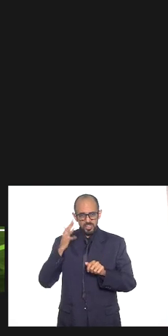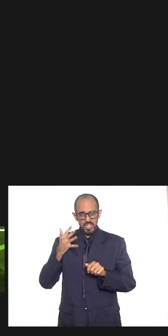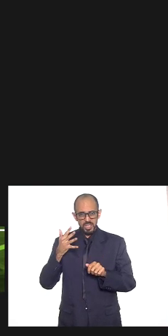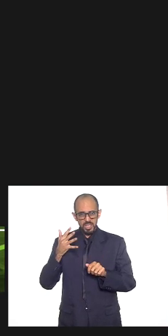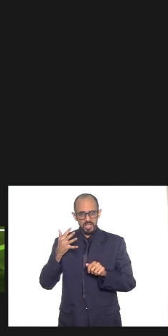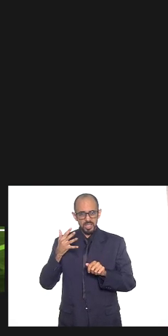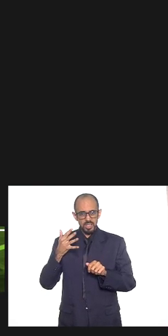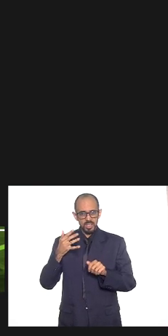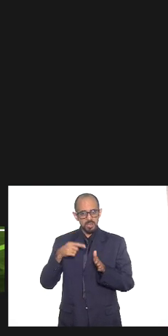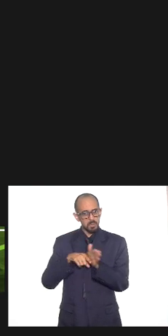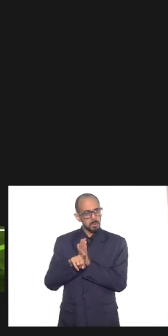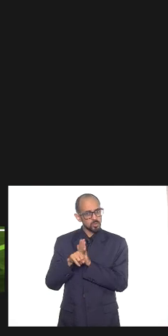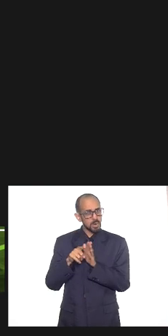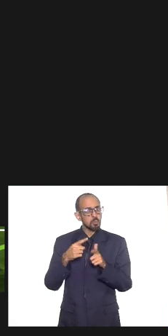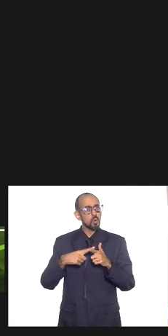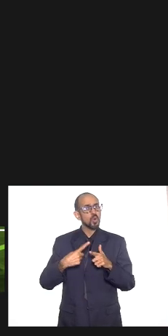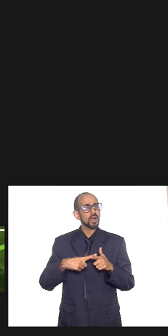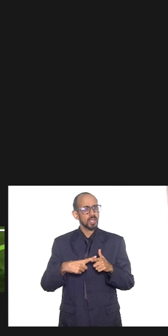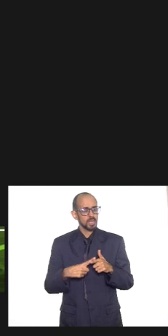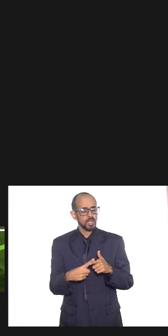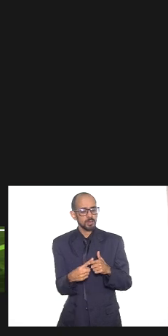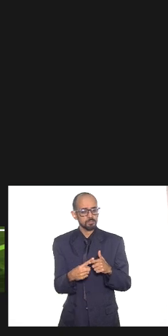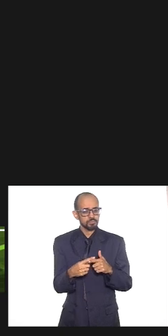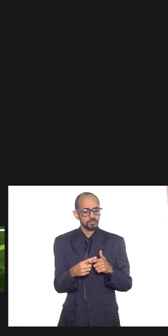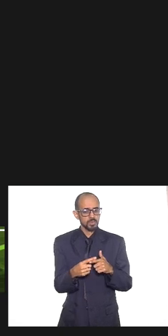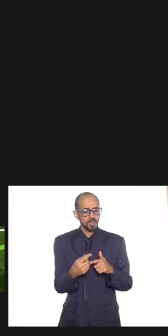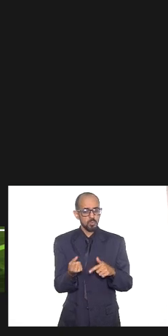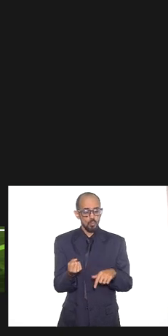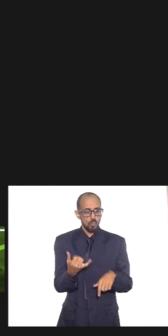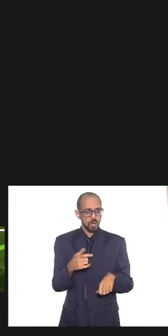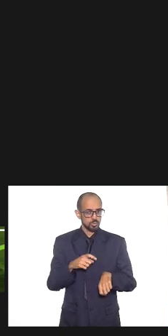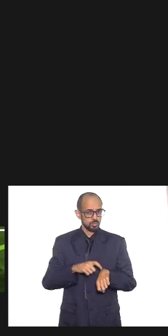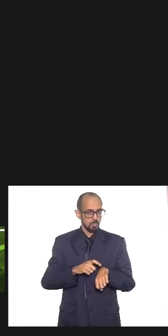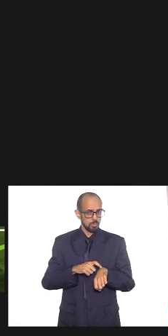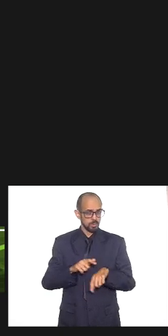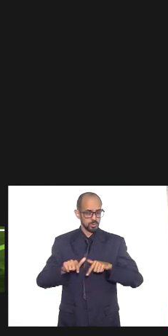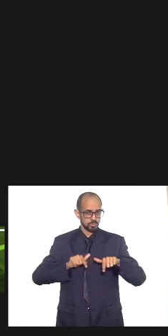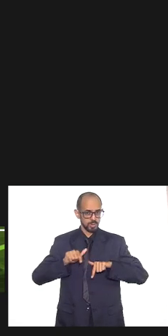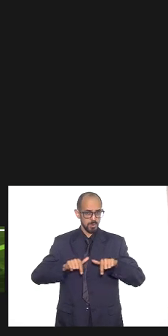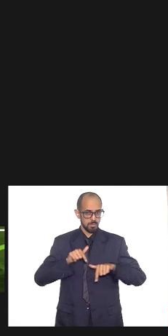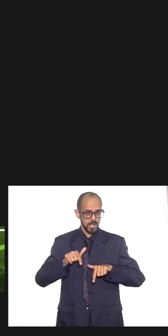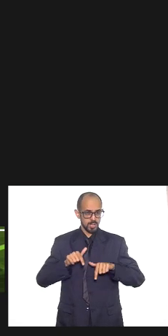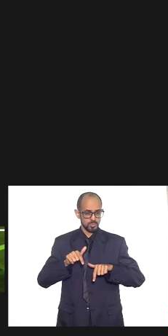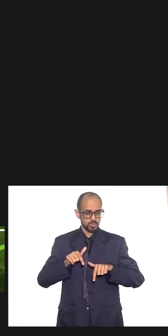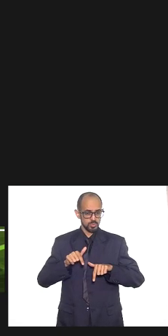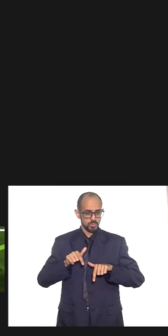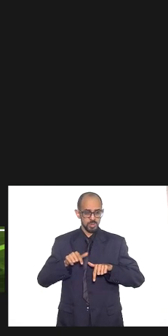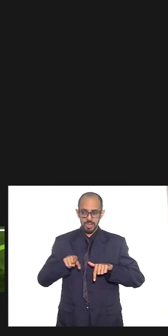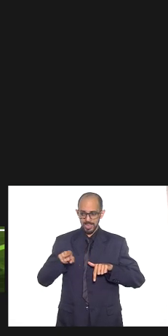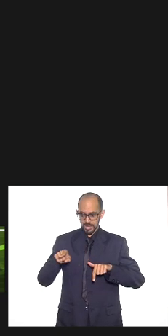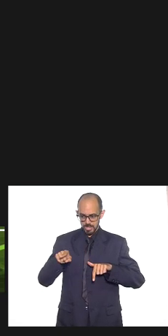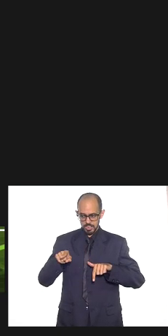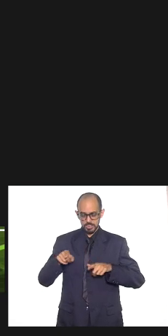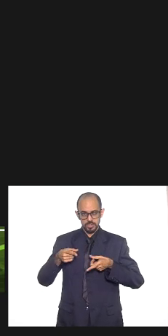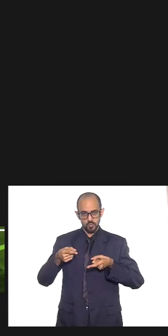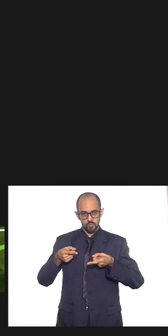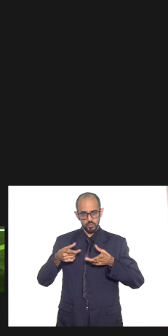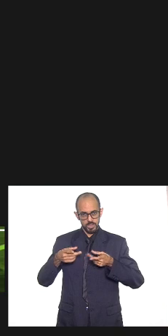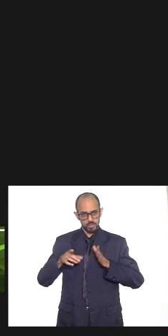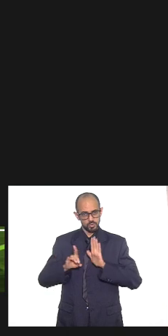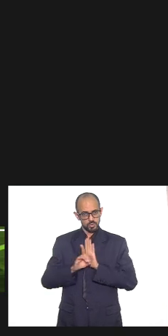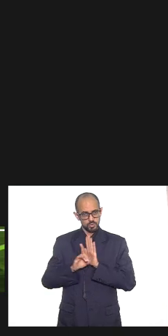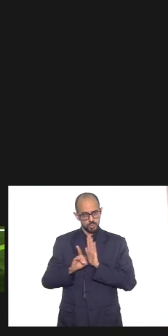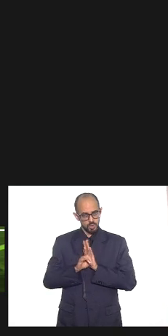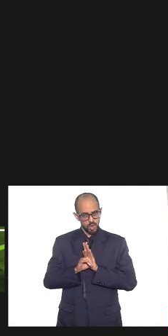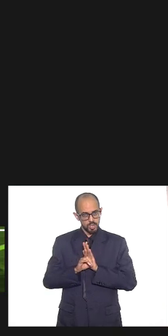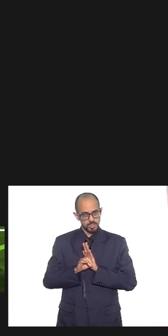quando nós trabalhávamos ali e investigávamos esses autores a verdade é a seguinte são traficantes são foragidos a